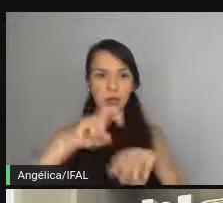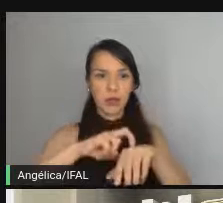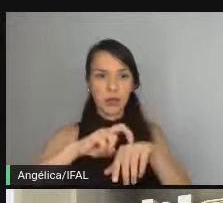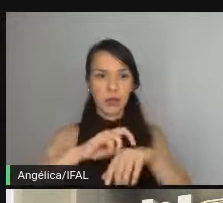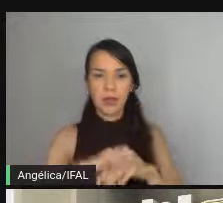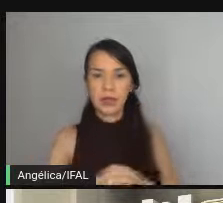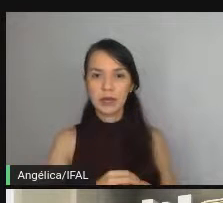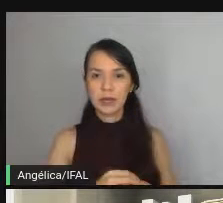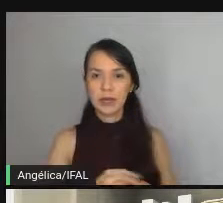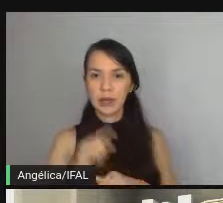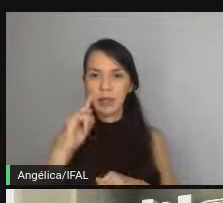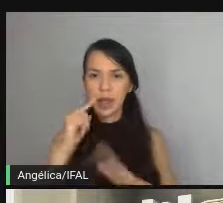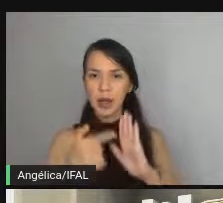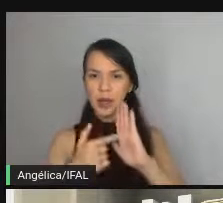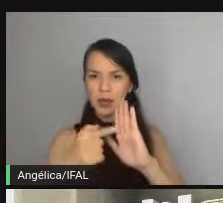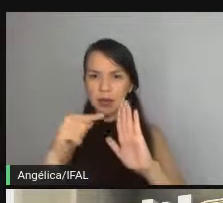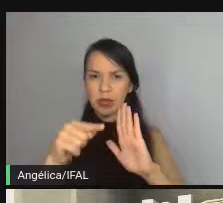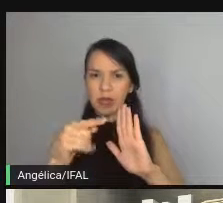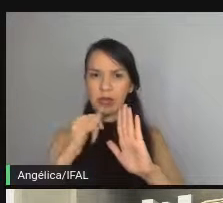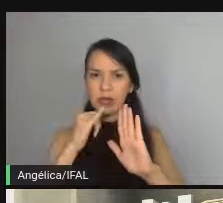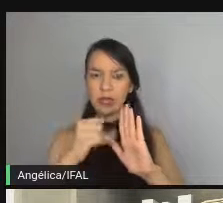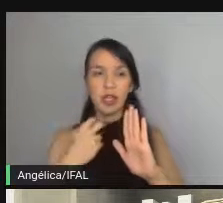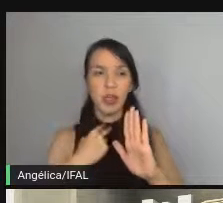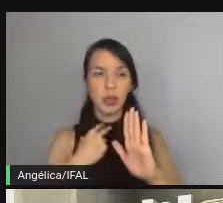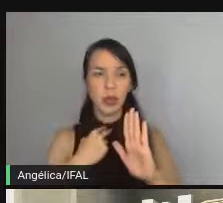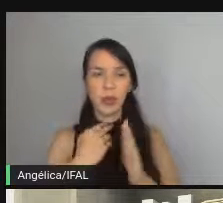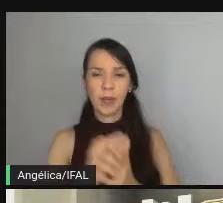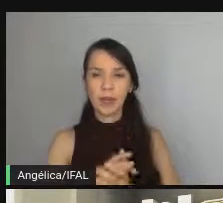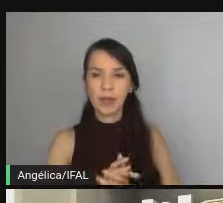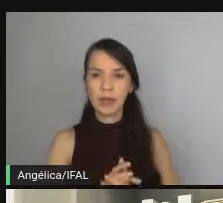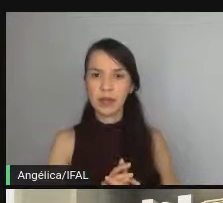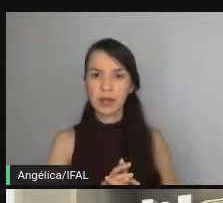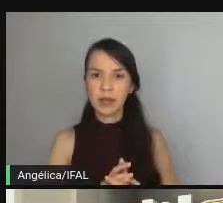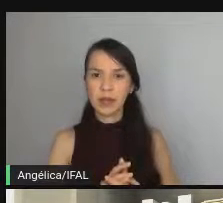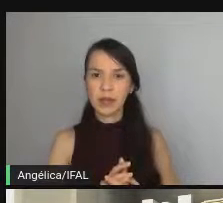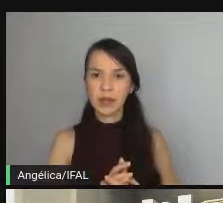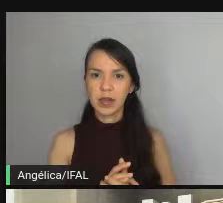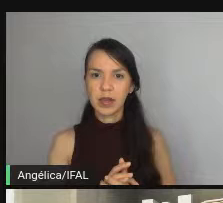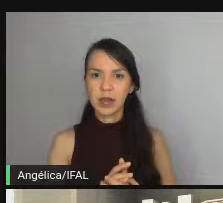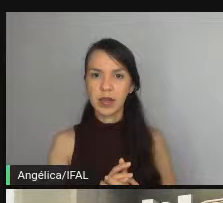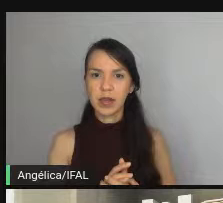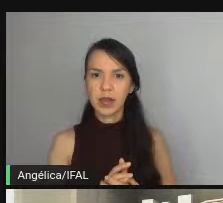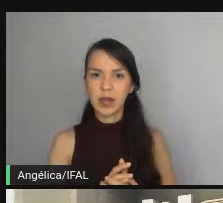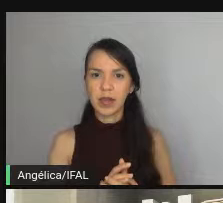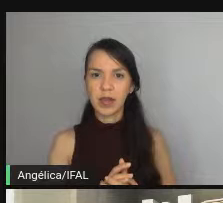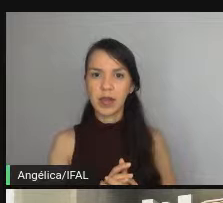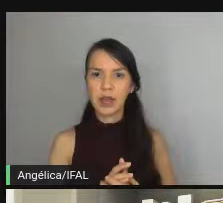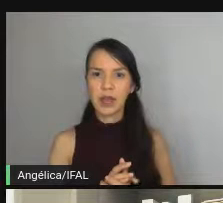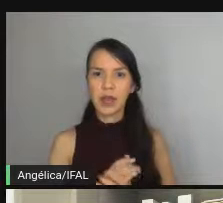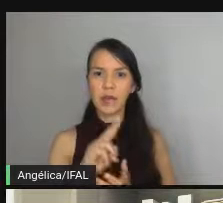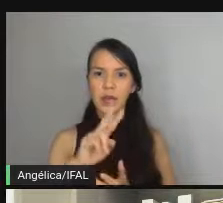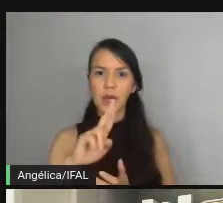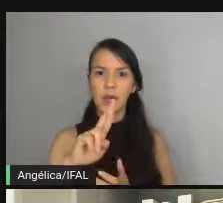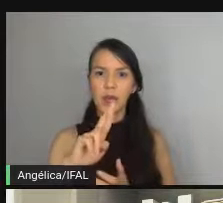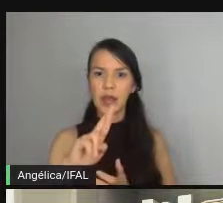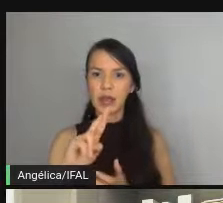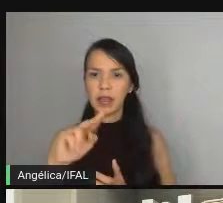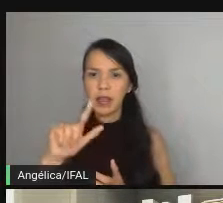tá ele tá dizendo que a gente não pode passar a url não pode ser null então vamos passar uma